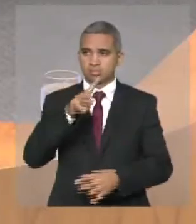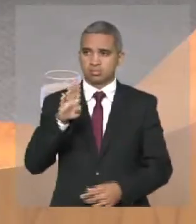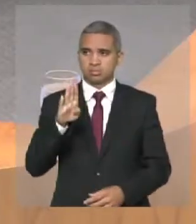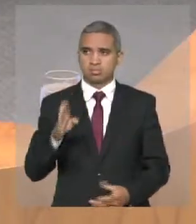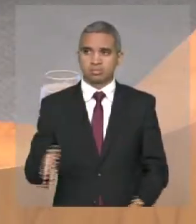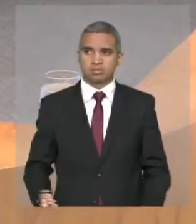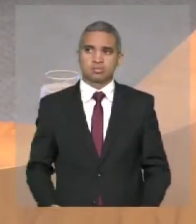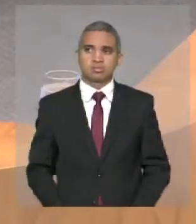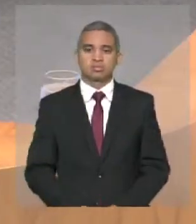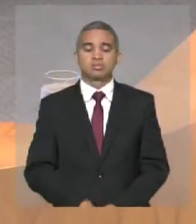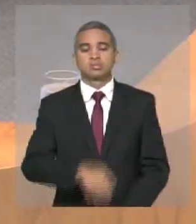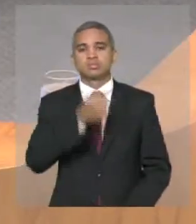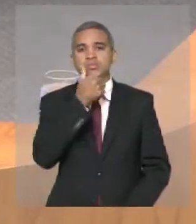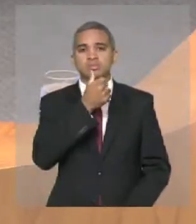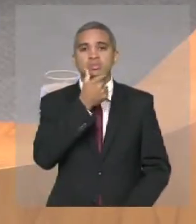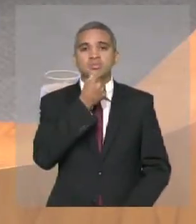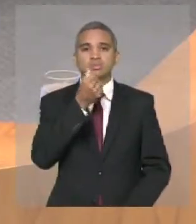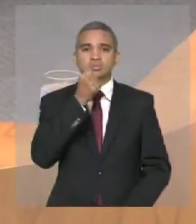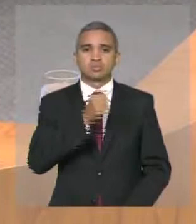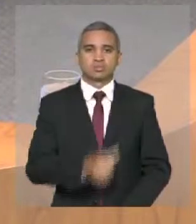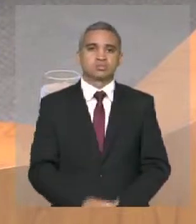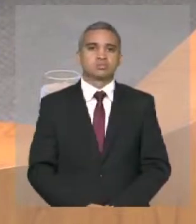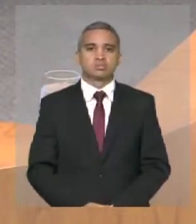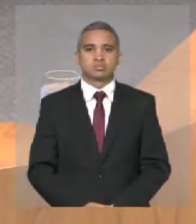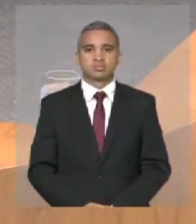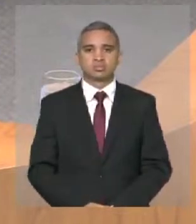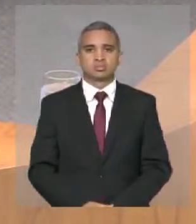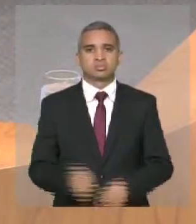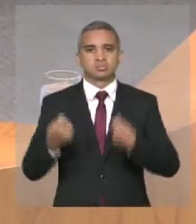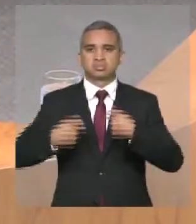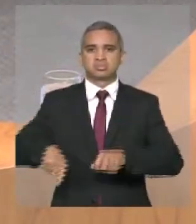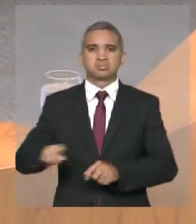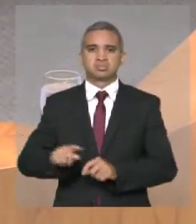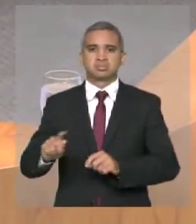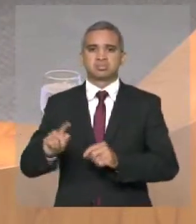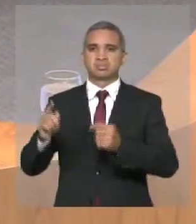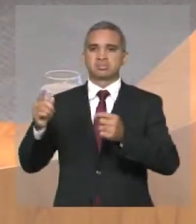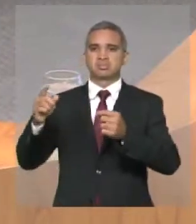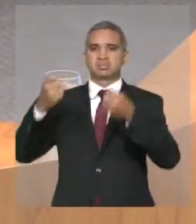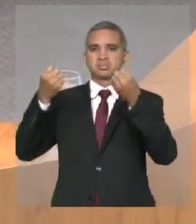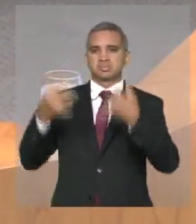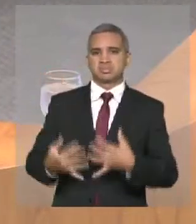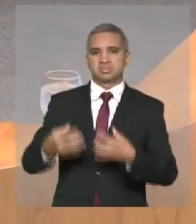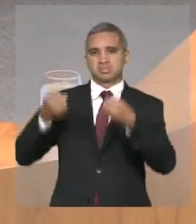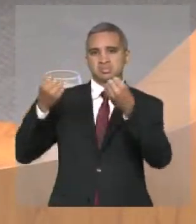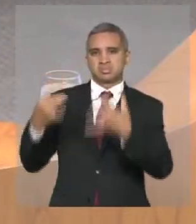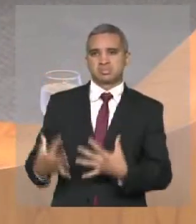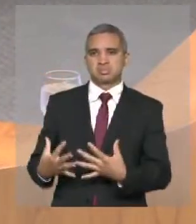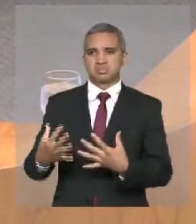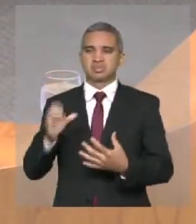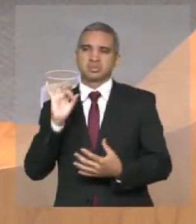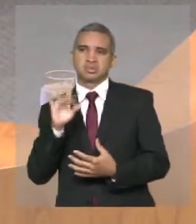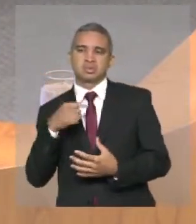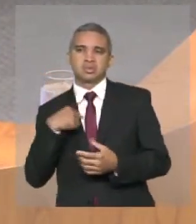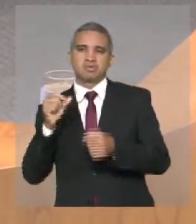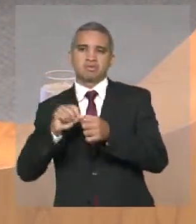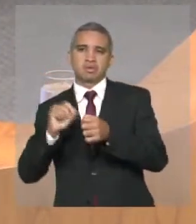E, senhoras e senhores, não adianta justificar que fez isso ou que fez aquilo, nada mais do que obrigação.